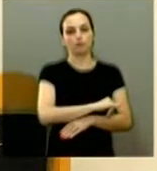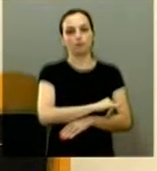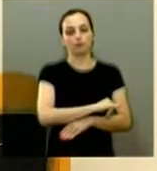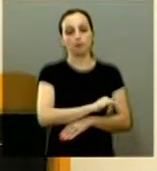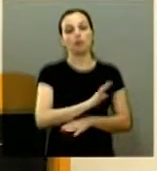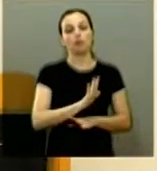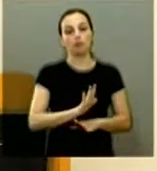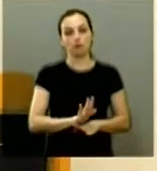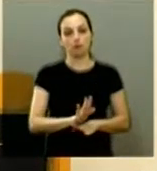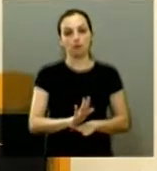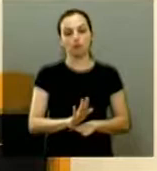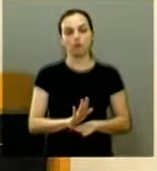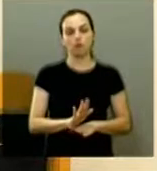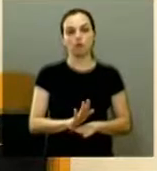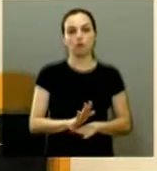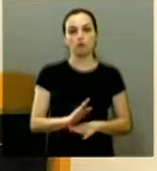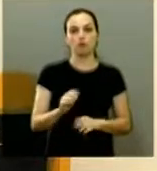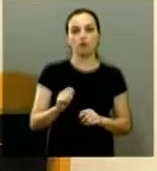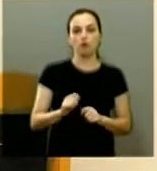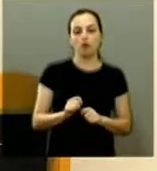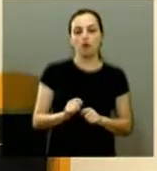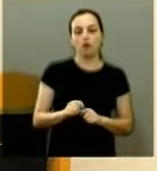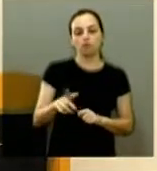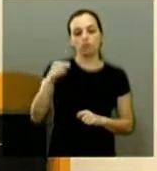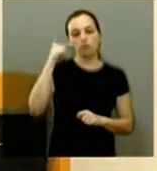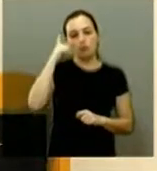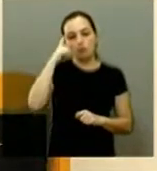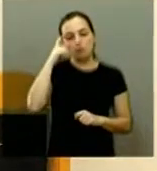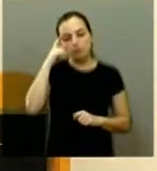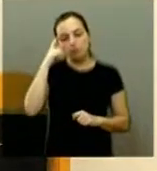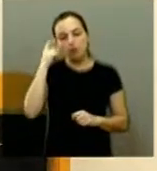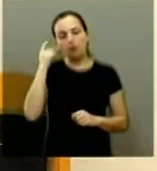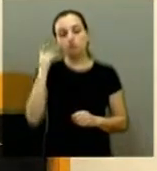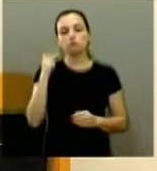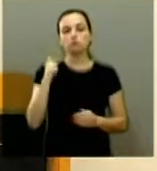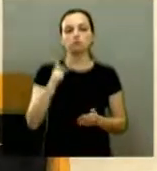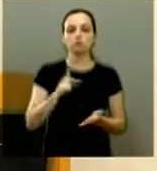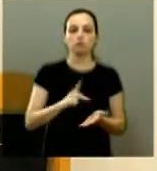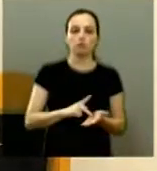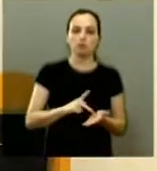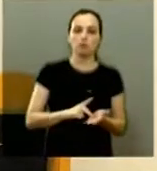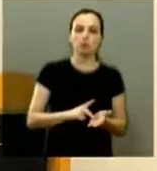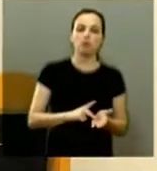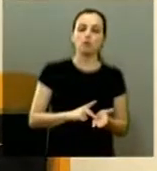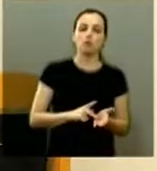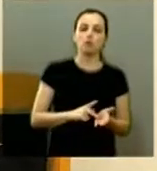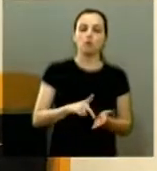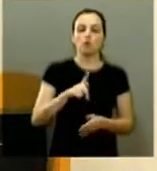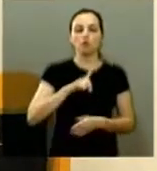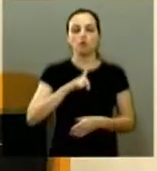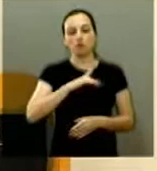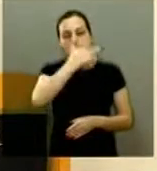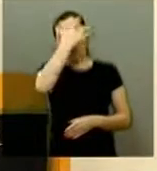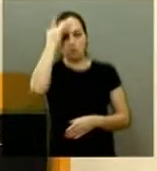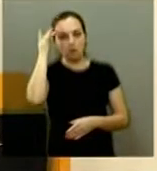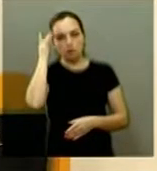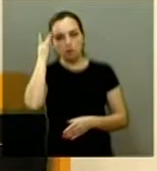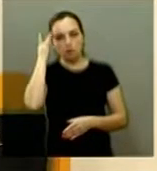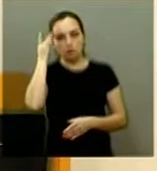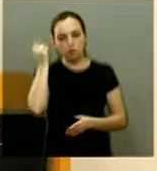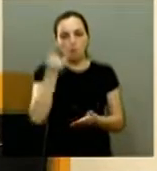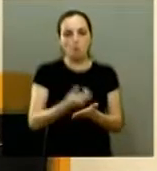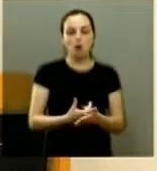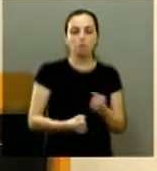então é fazer uma reflexão com certeza hoje você tem as pessoas conseguiram adquirir seu